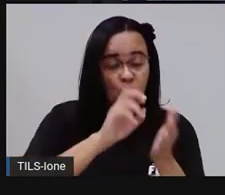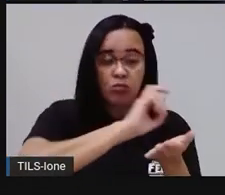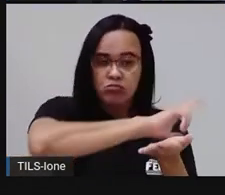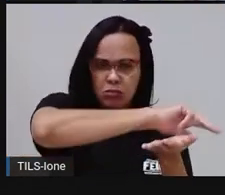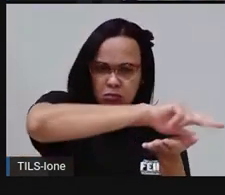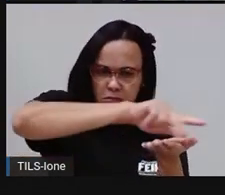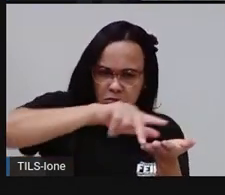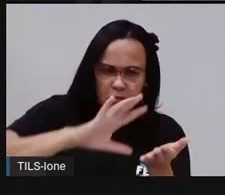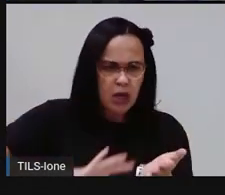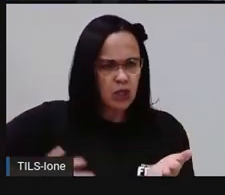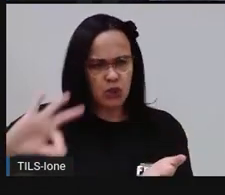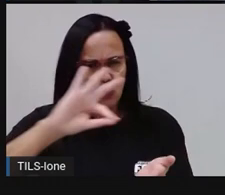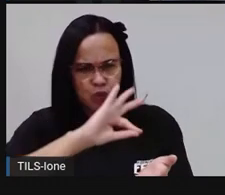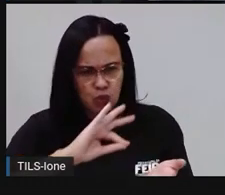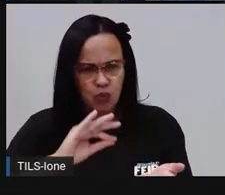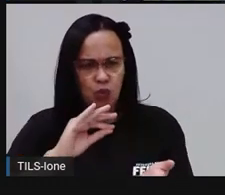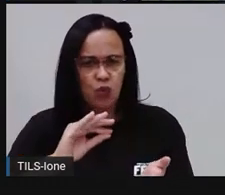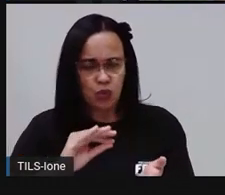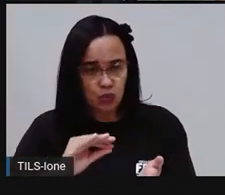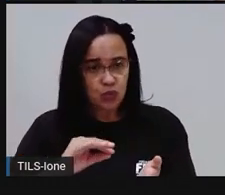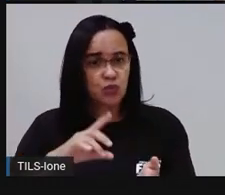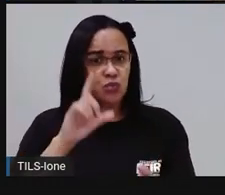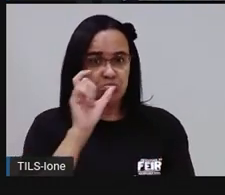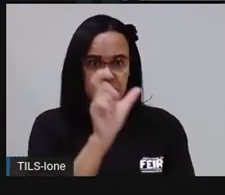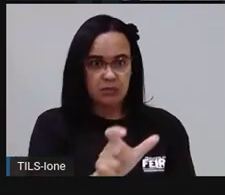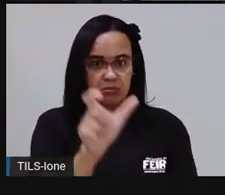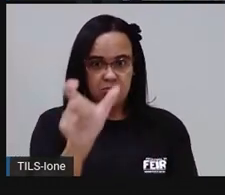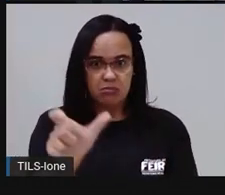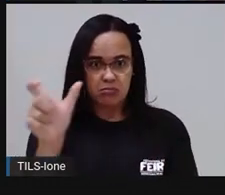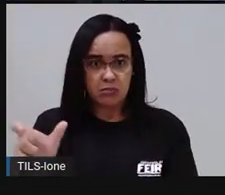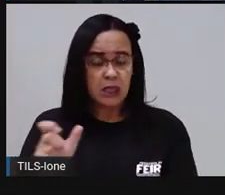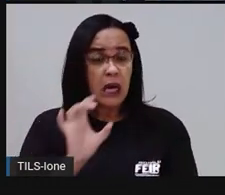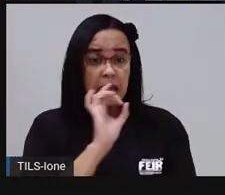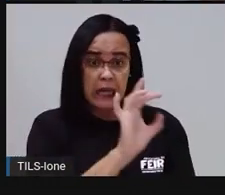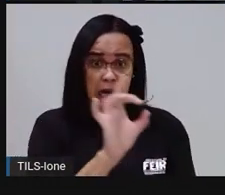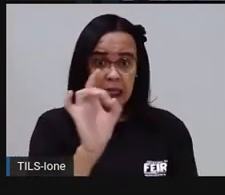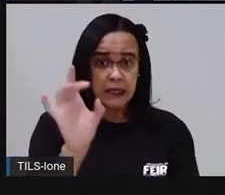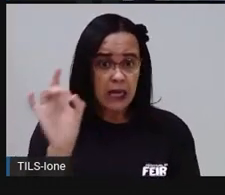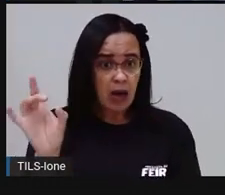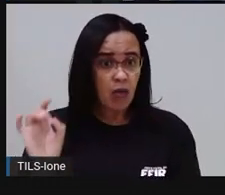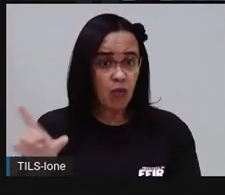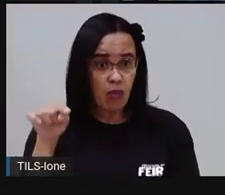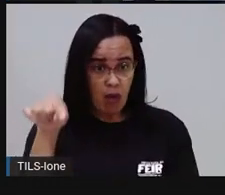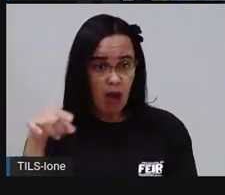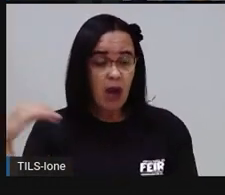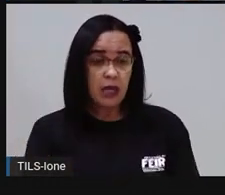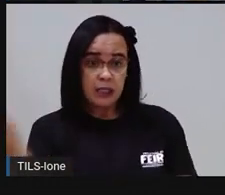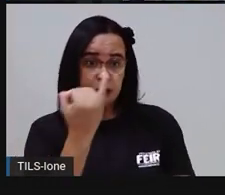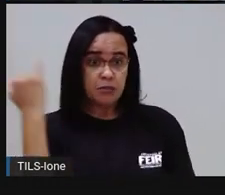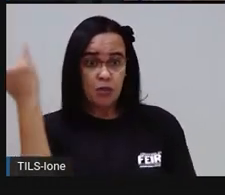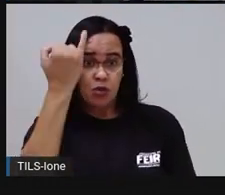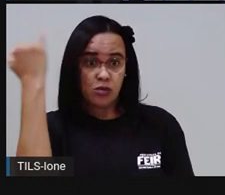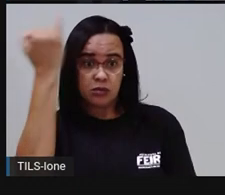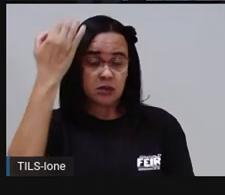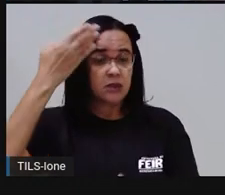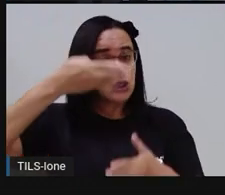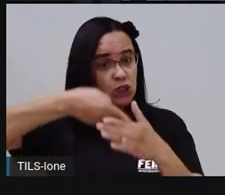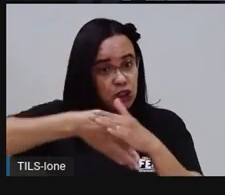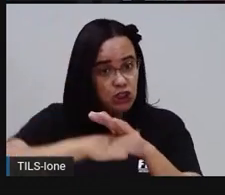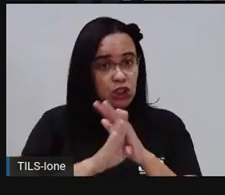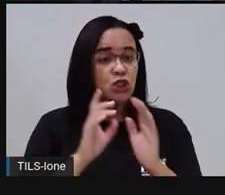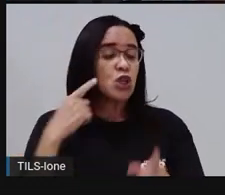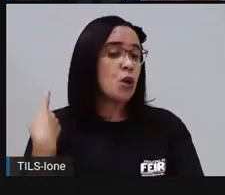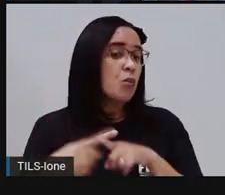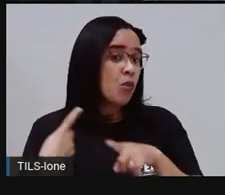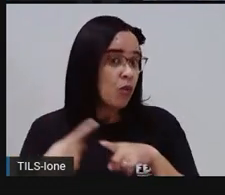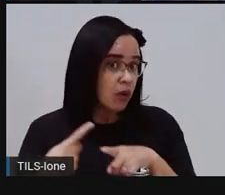direitinho, lavar a louça com a torneira fechada, escovar os dentes com a torneira desligada, esses hábitos ajudam a gente